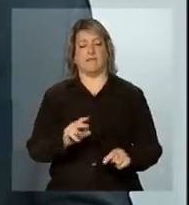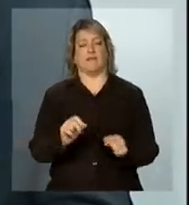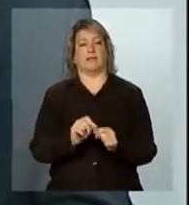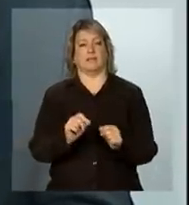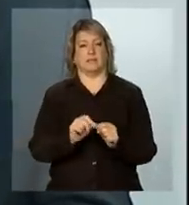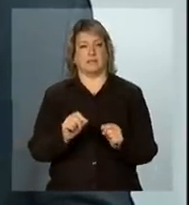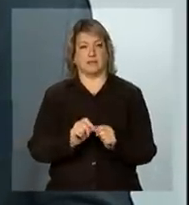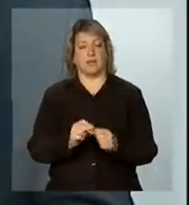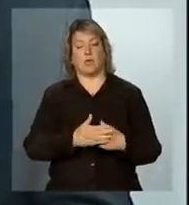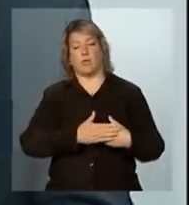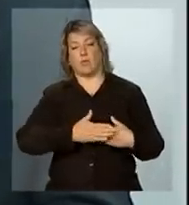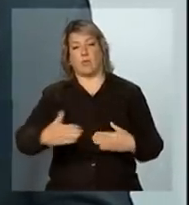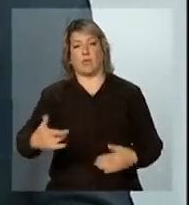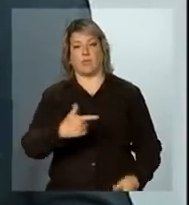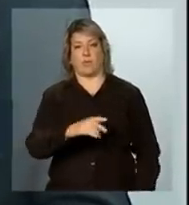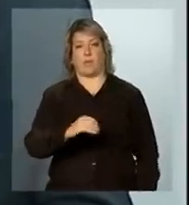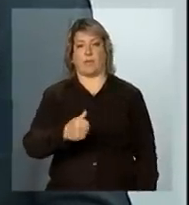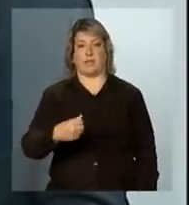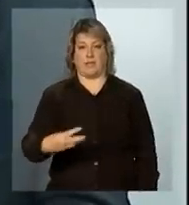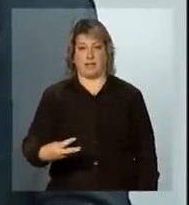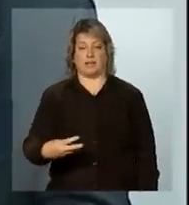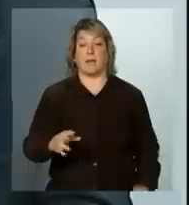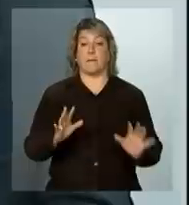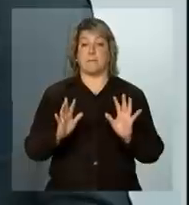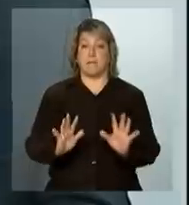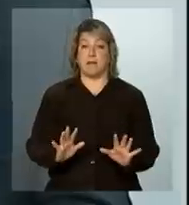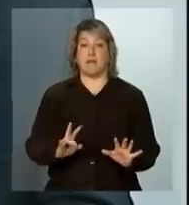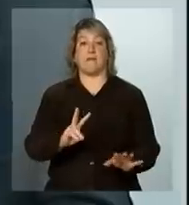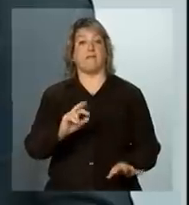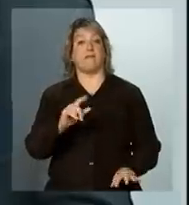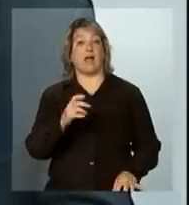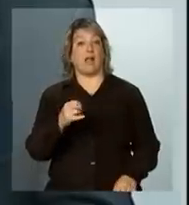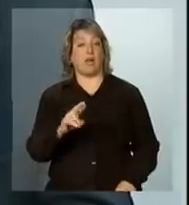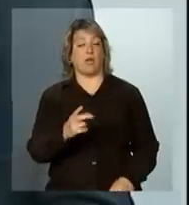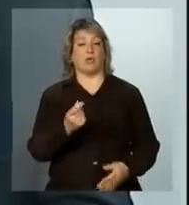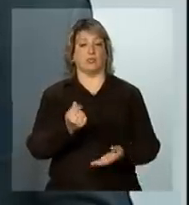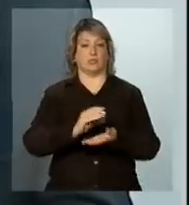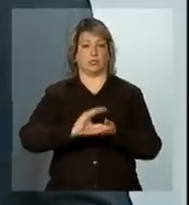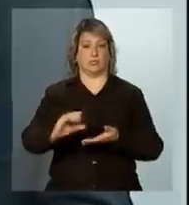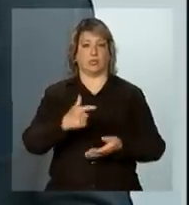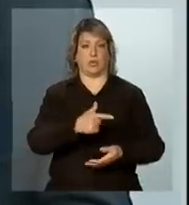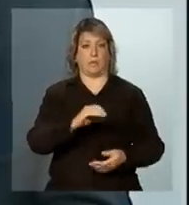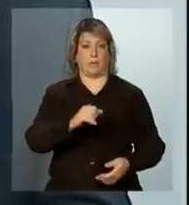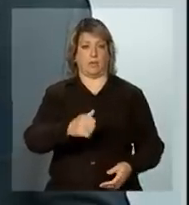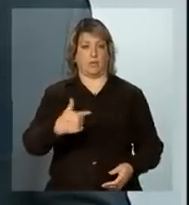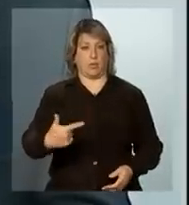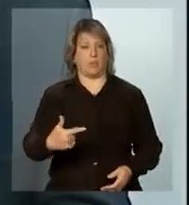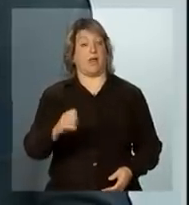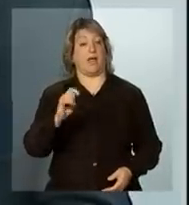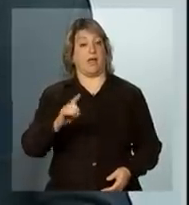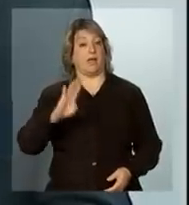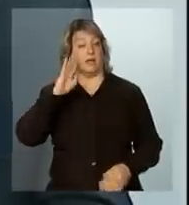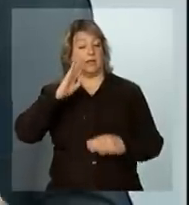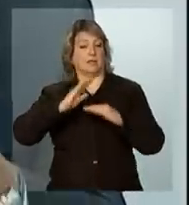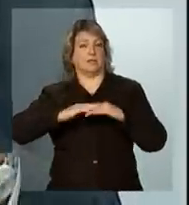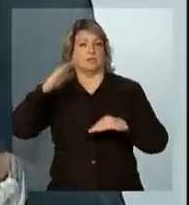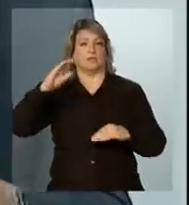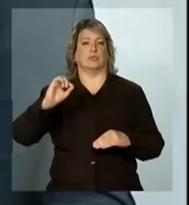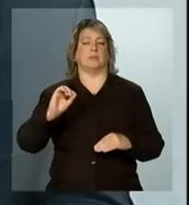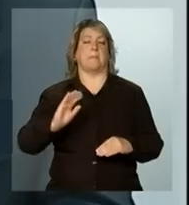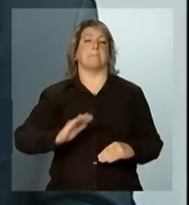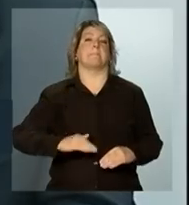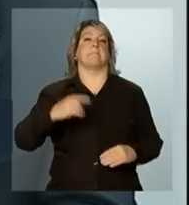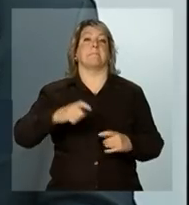executadas ao longo de 2013. Mas os valores investidos em 2012 são superiores a 2011